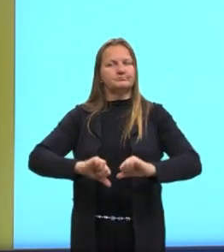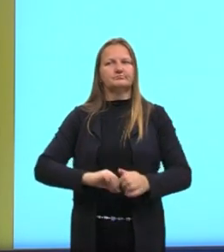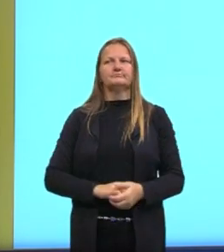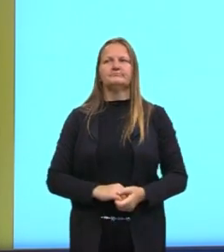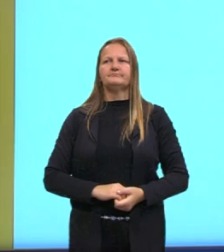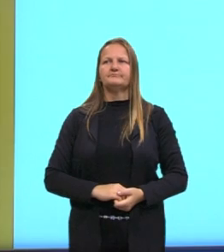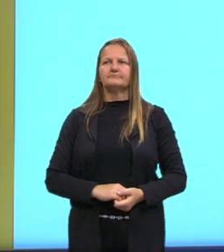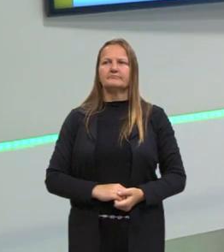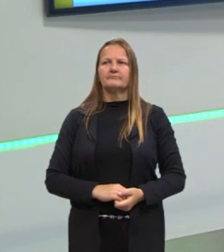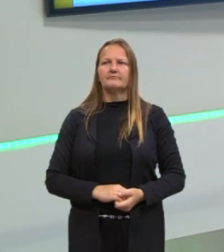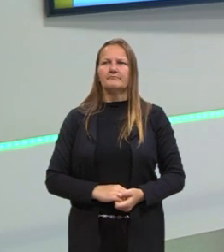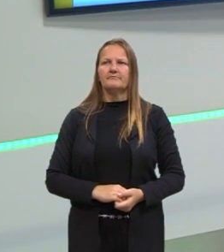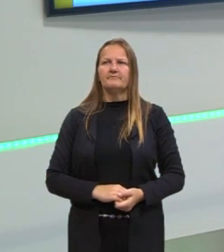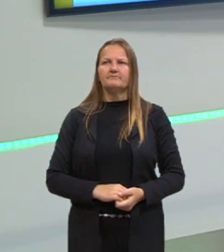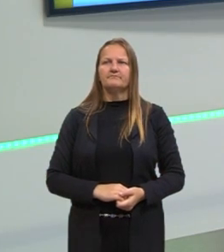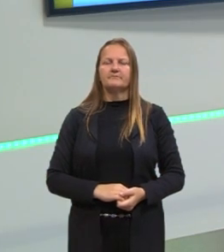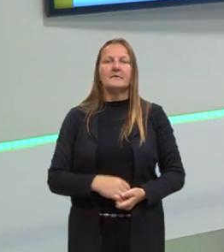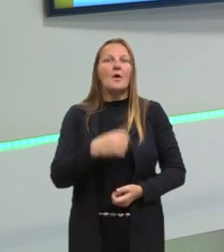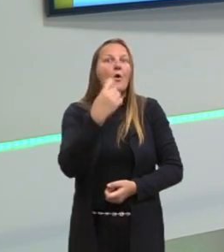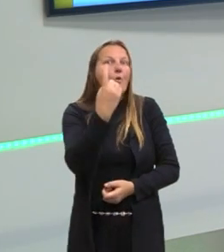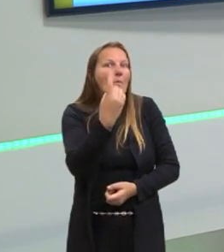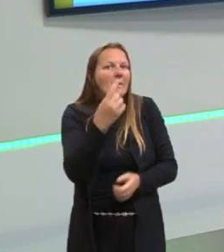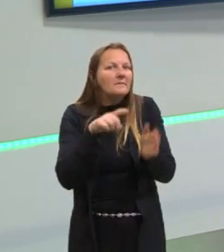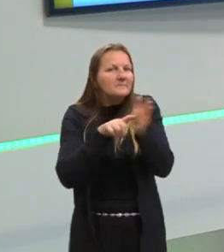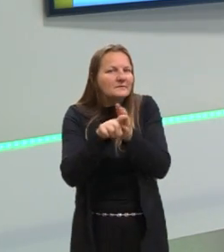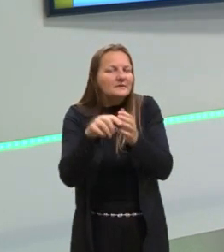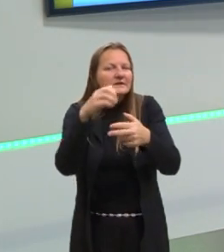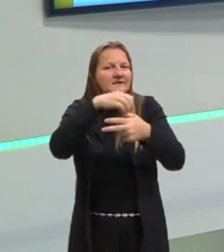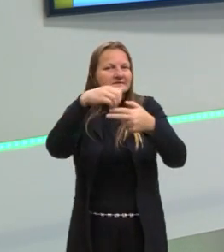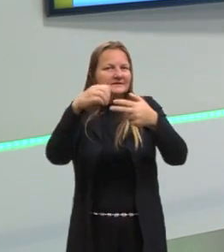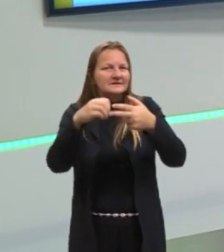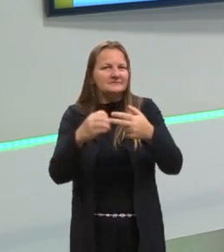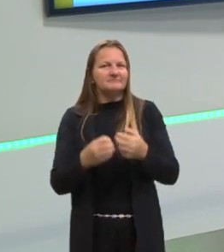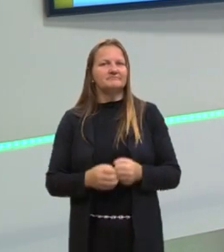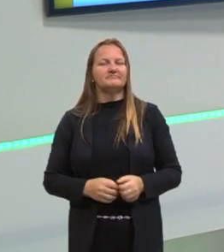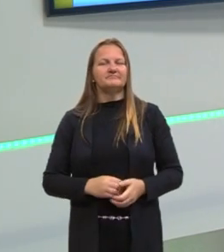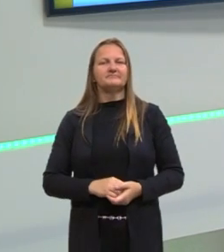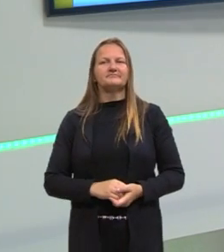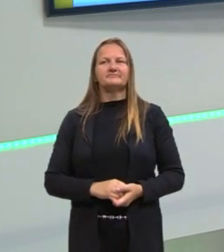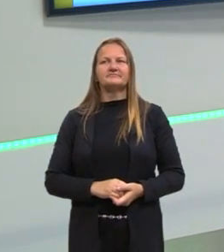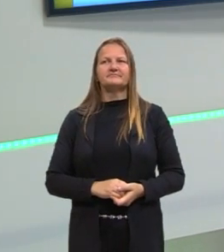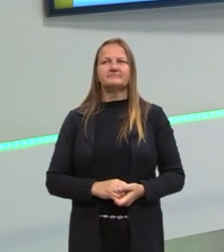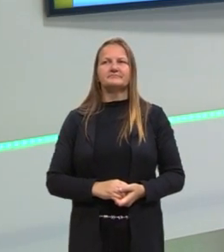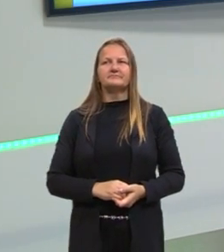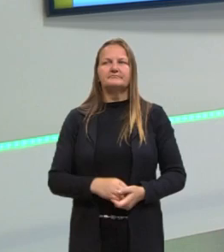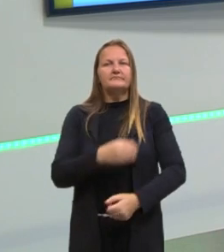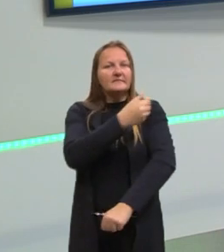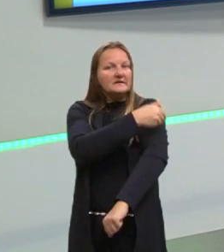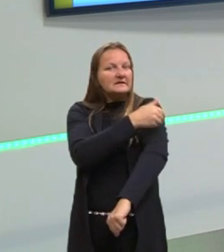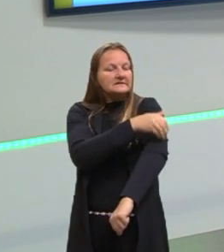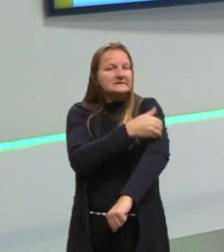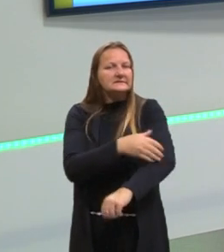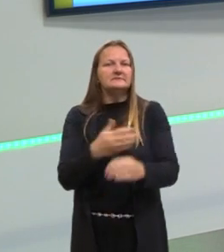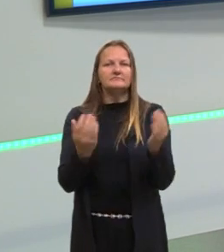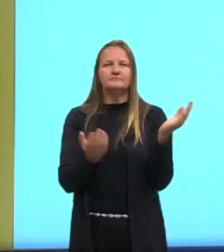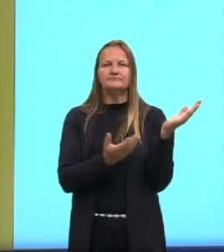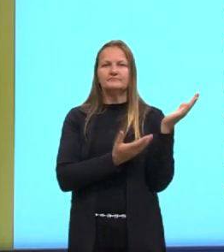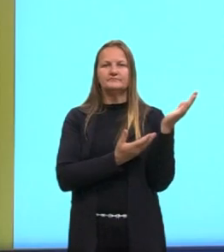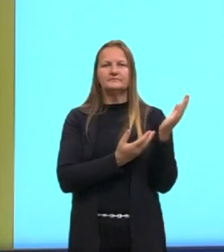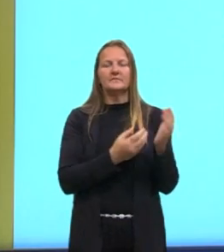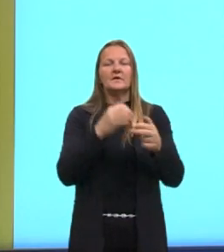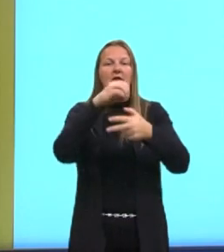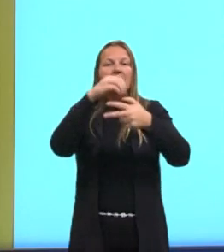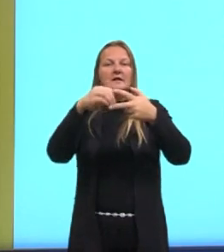Vamos ver uma questão do Enem, bem rapidinho, para fechar a aula? Então tá, questão de 2020.